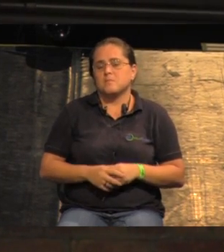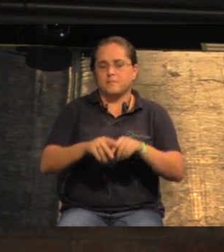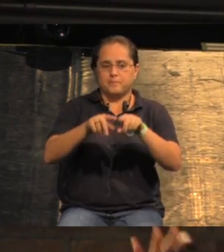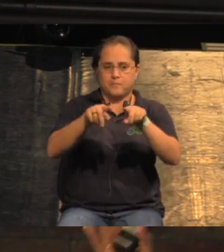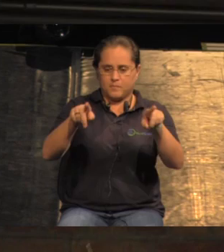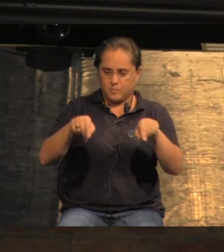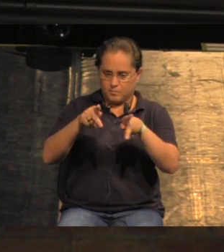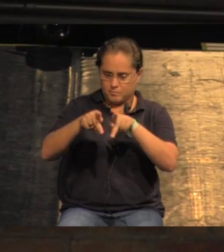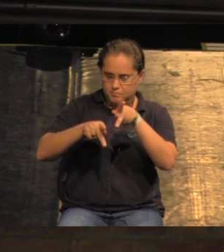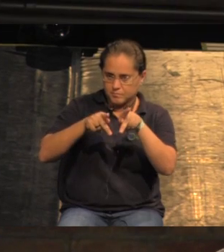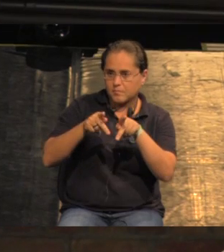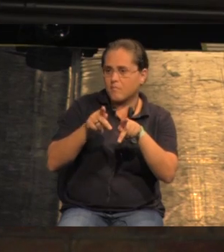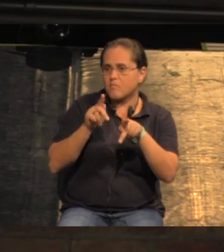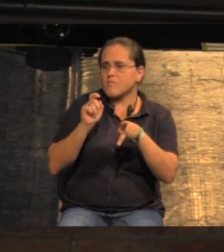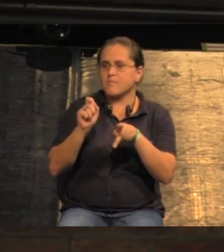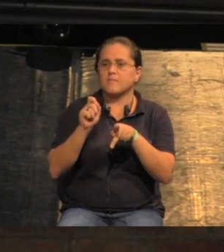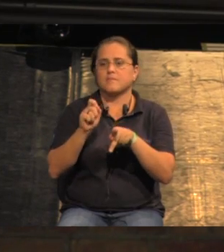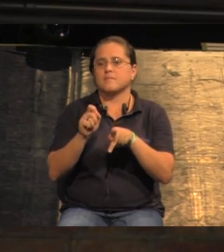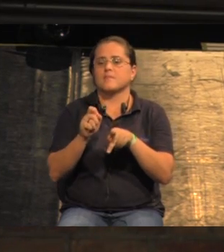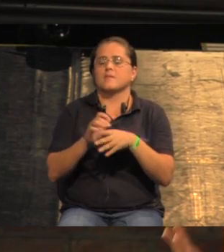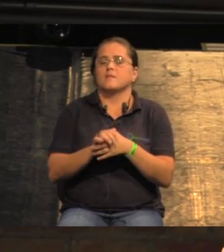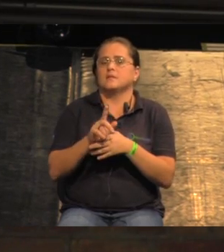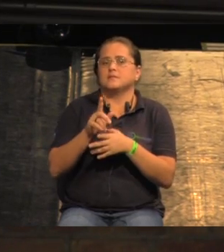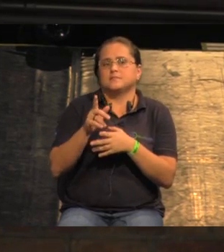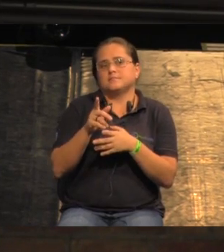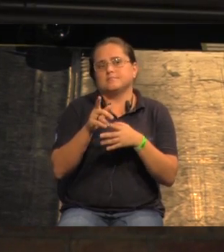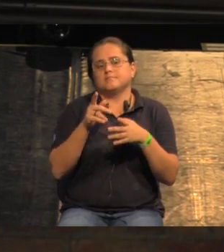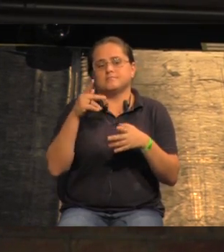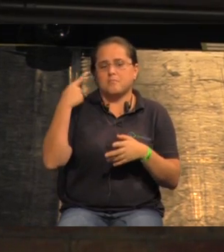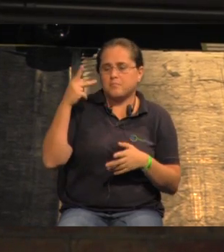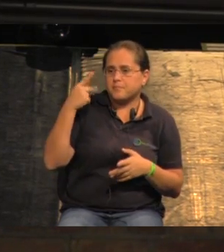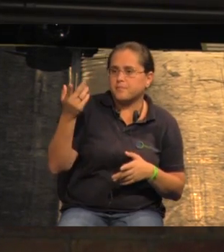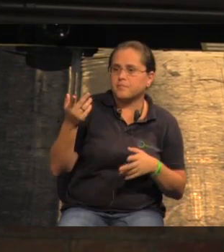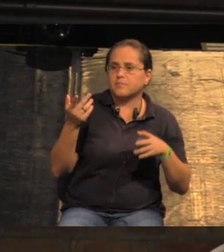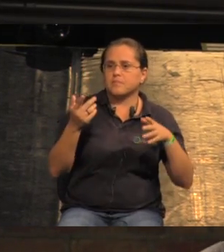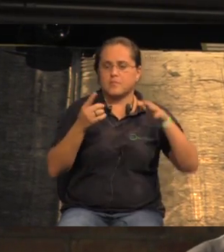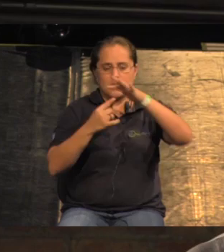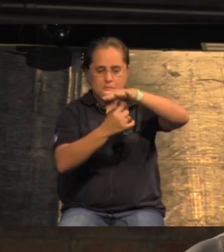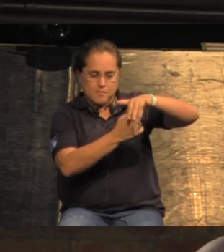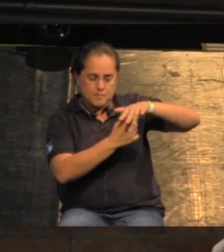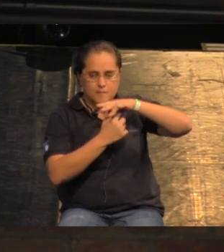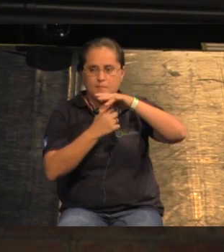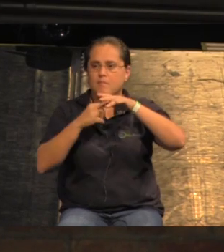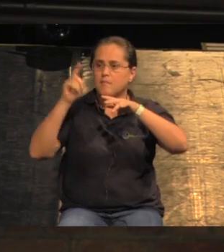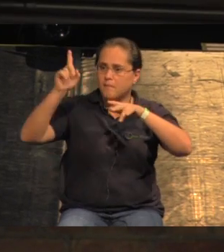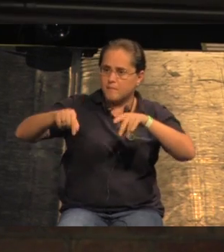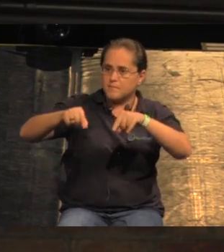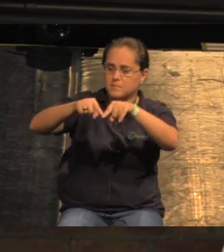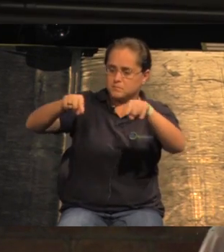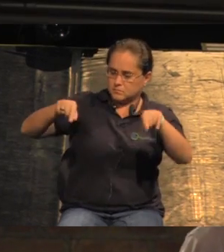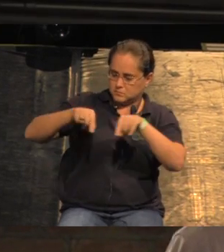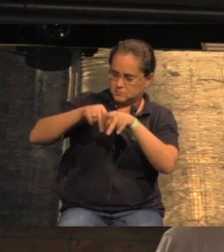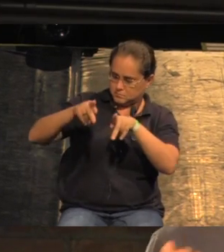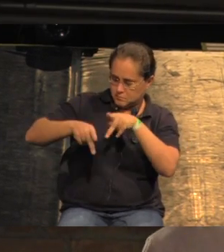no lato senso, ou seja, a esfera política, o espaço público, a pracinha e a calçada são espaço público.